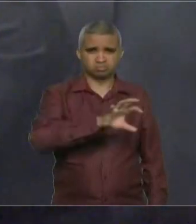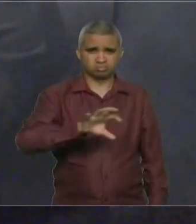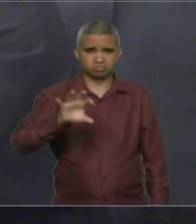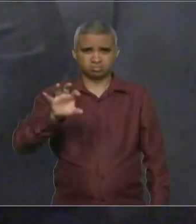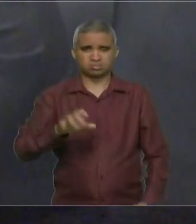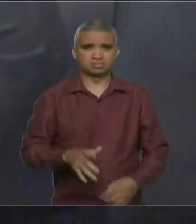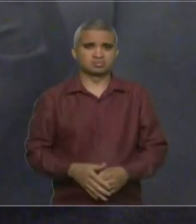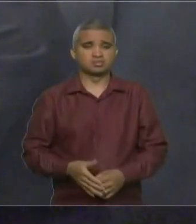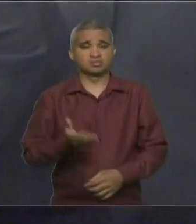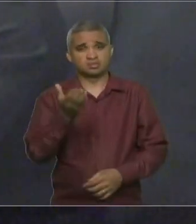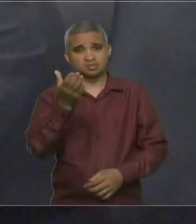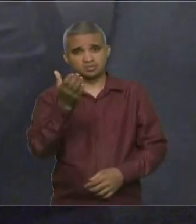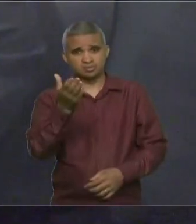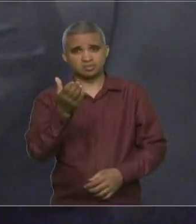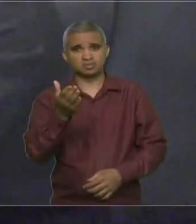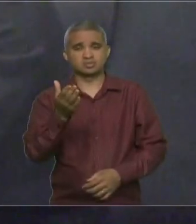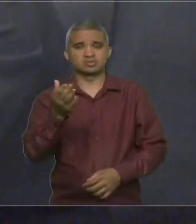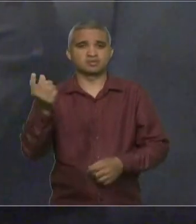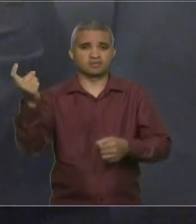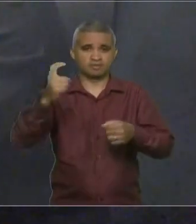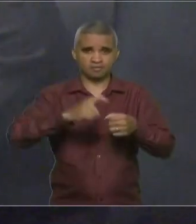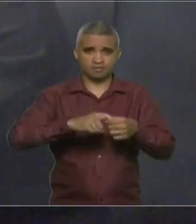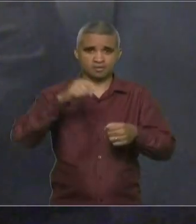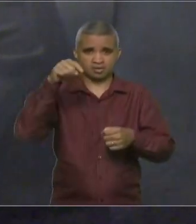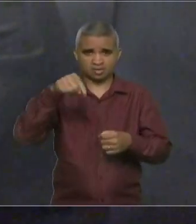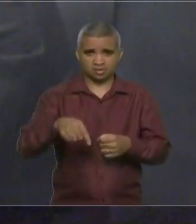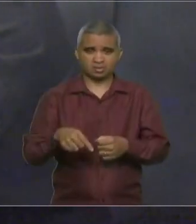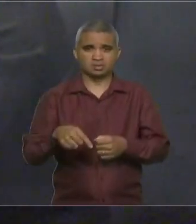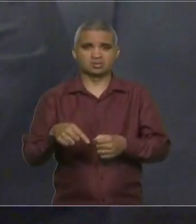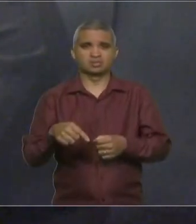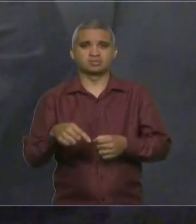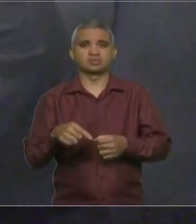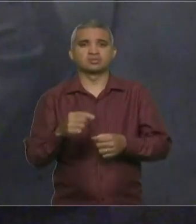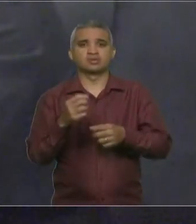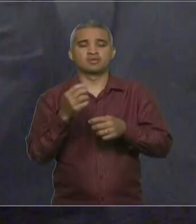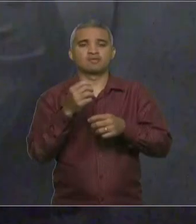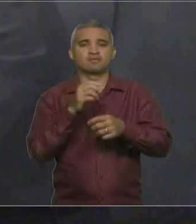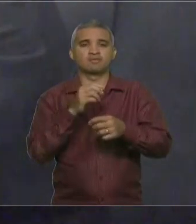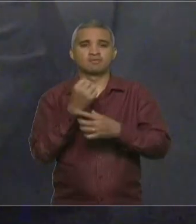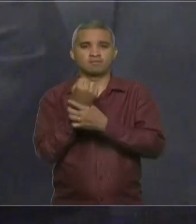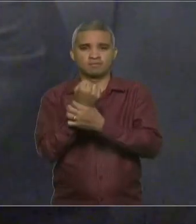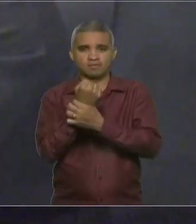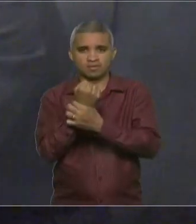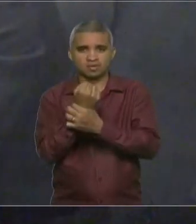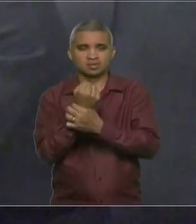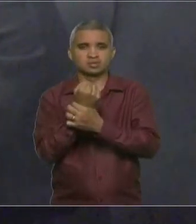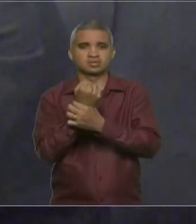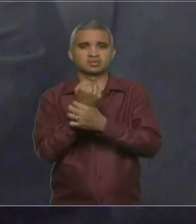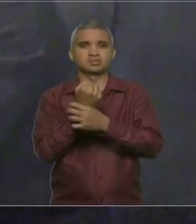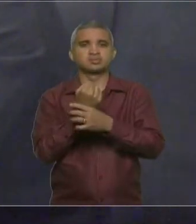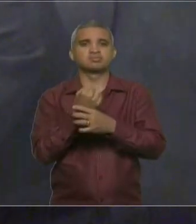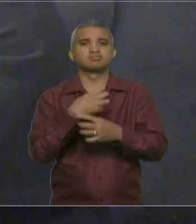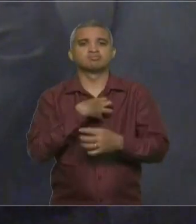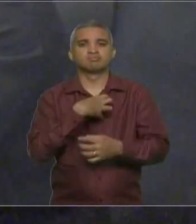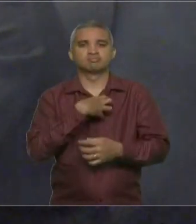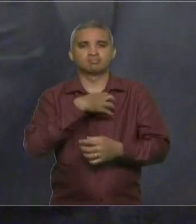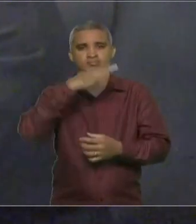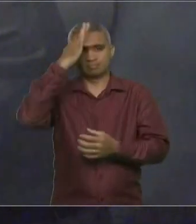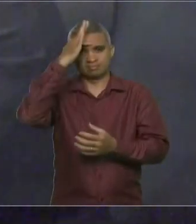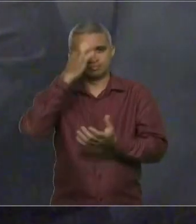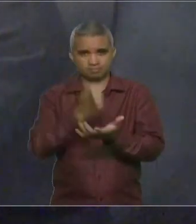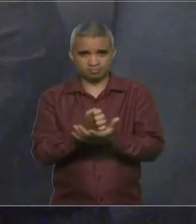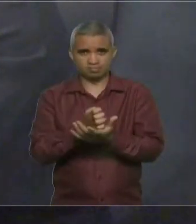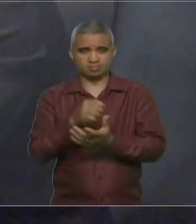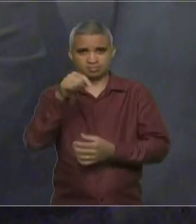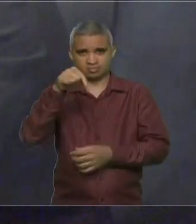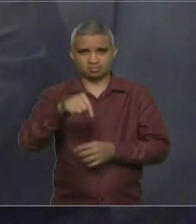ainda mais a fortalecer esse espírito de fé aqui na Assembleia Legislativa. Eu fico muito feliz